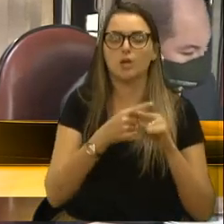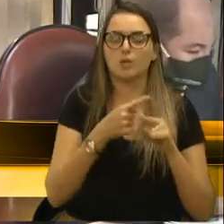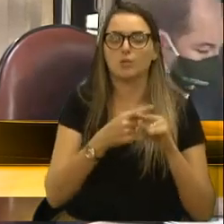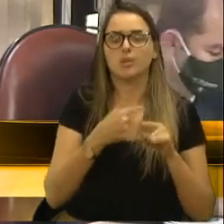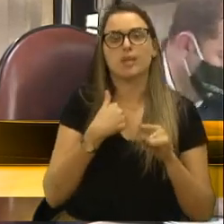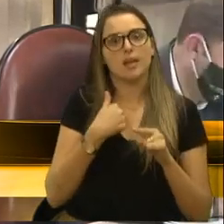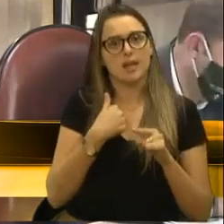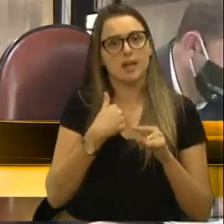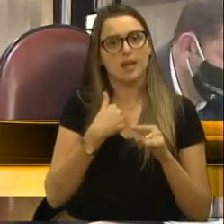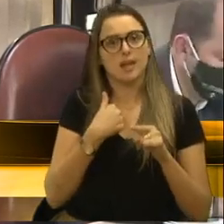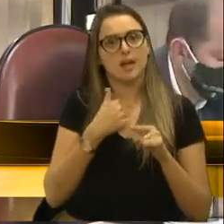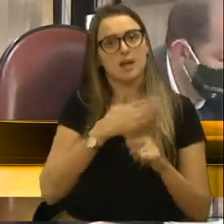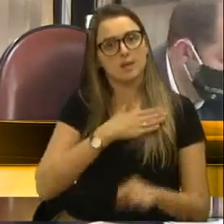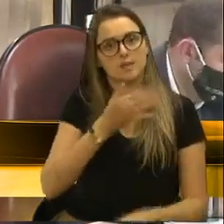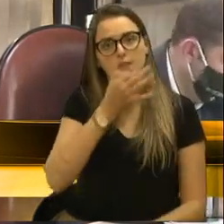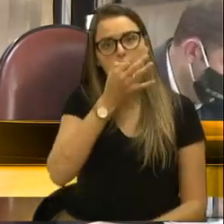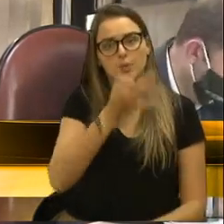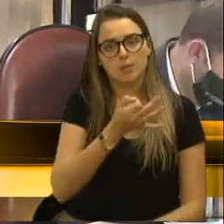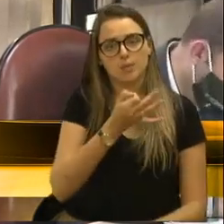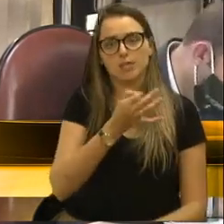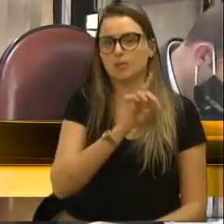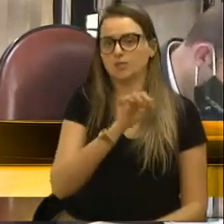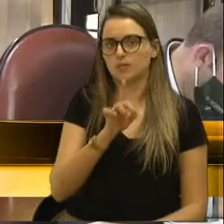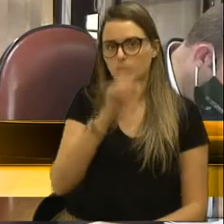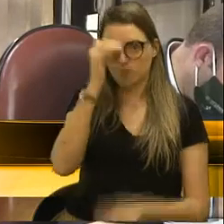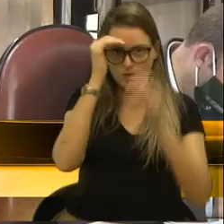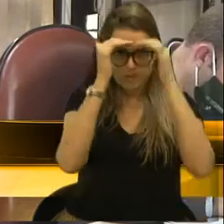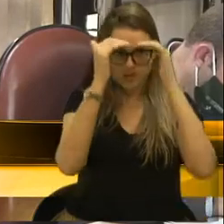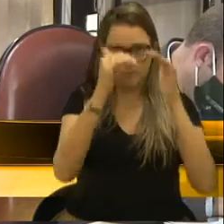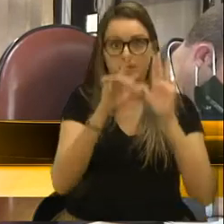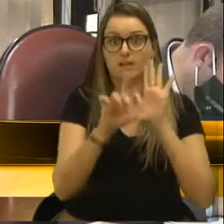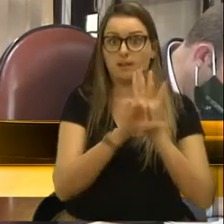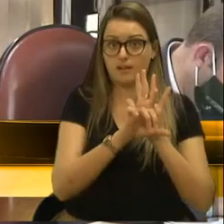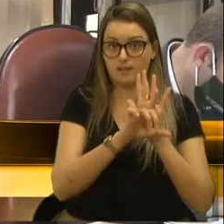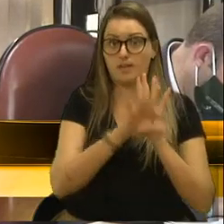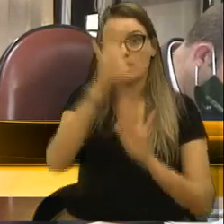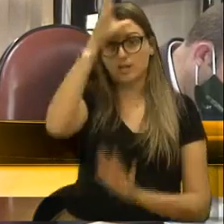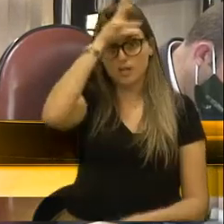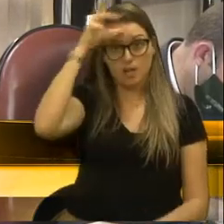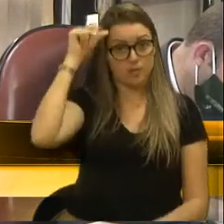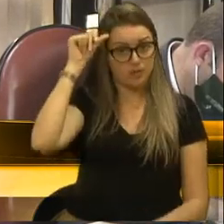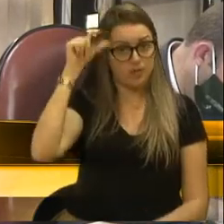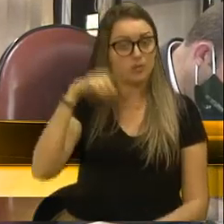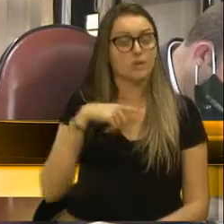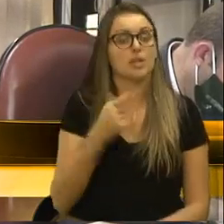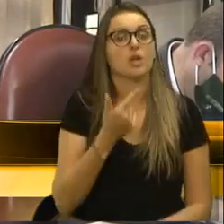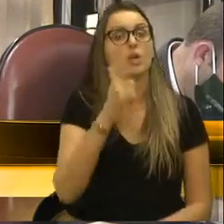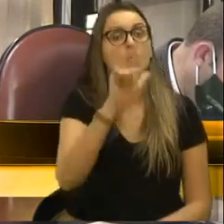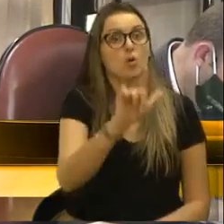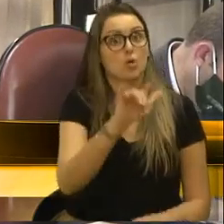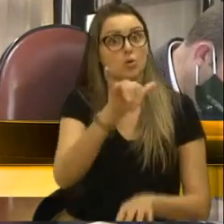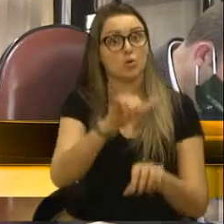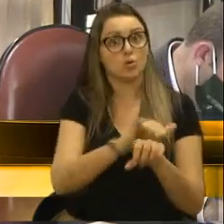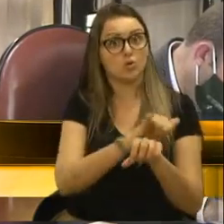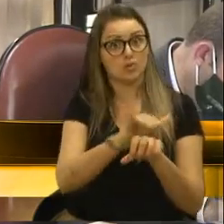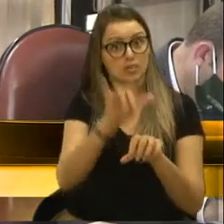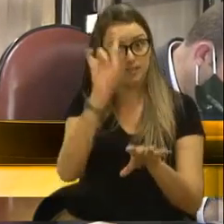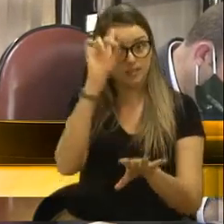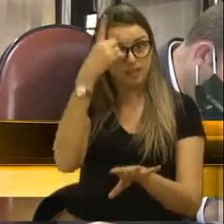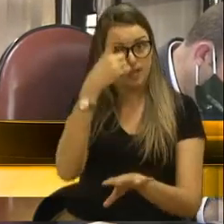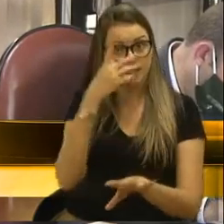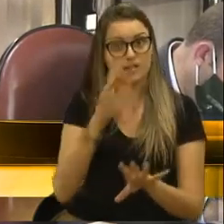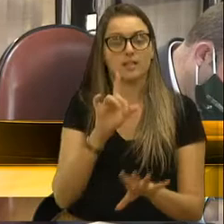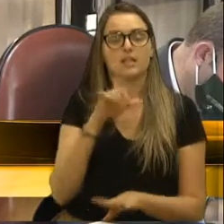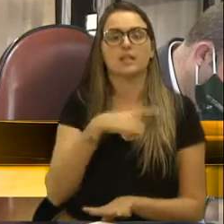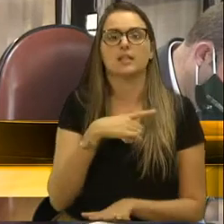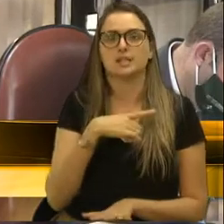que ele é ilegal. E que o município tem outras saídas e que estão ainda nas mãos. Basta decidir